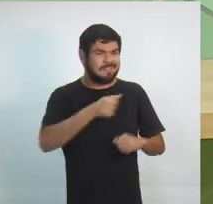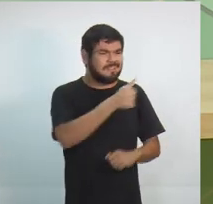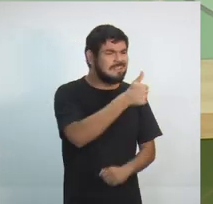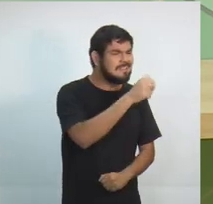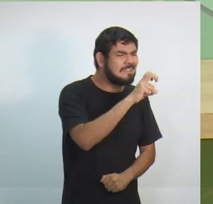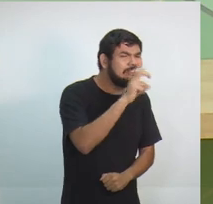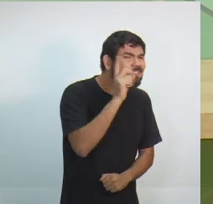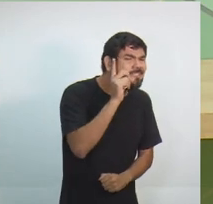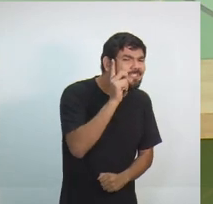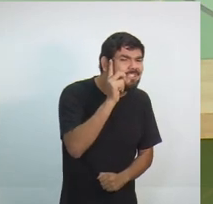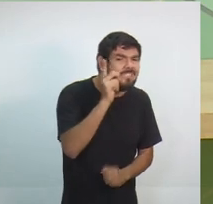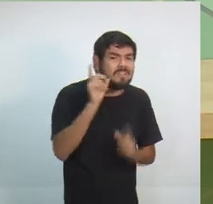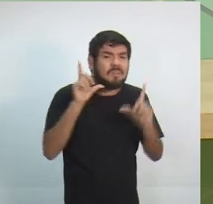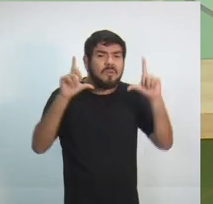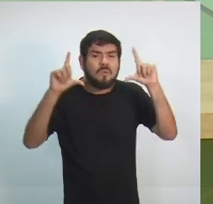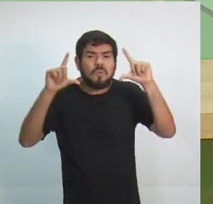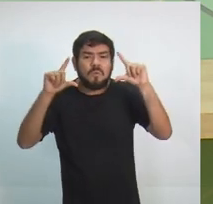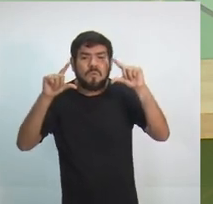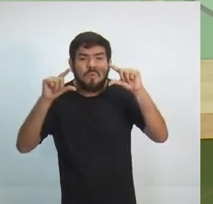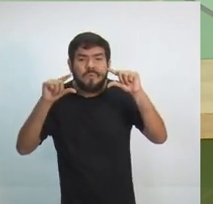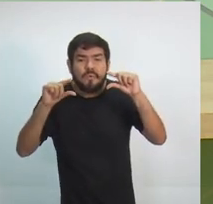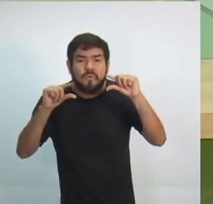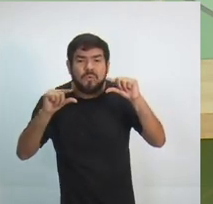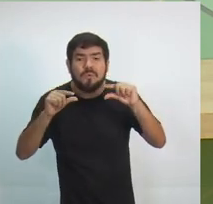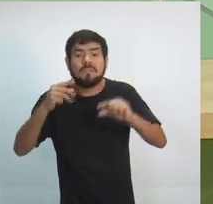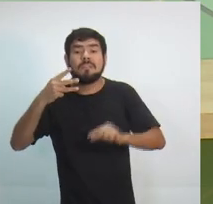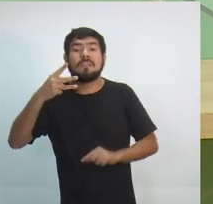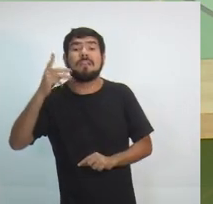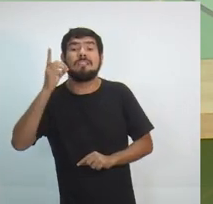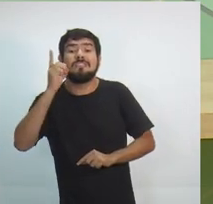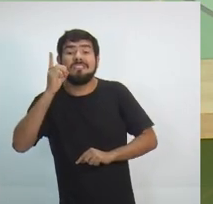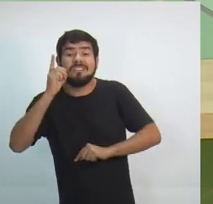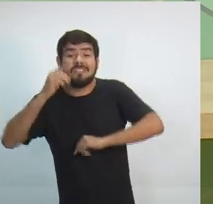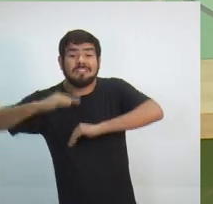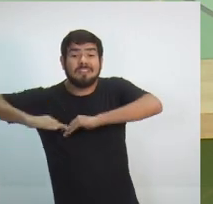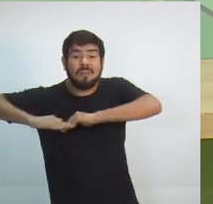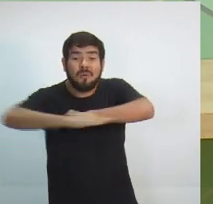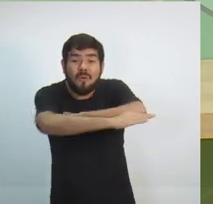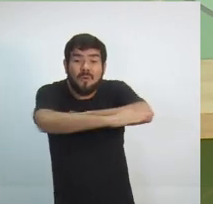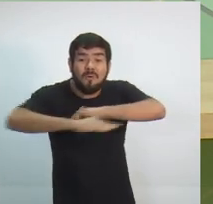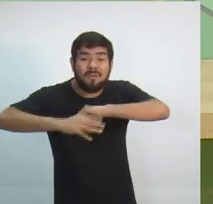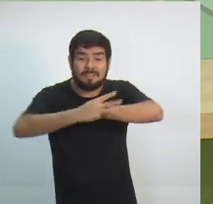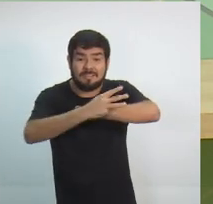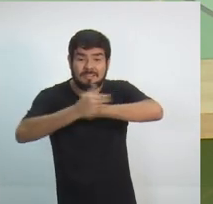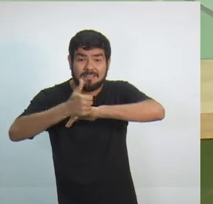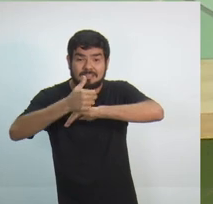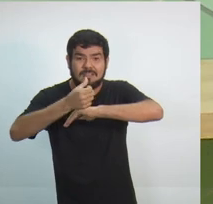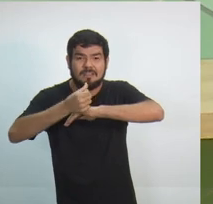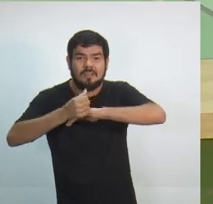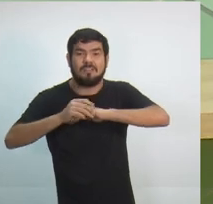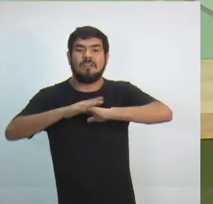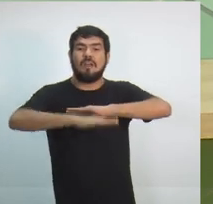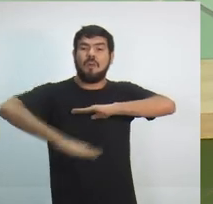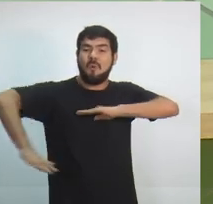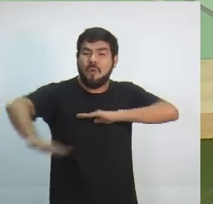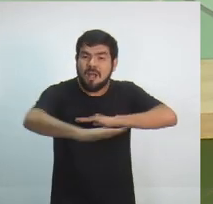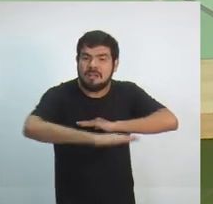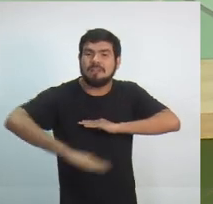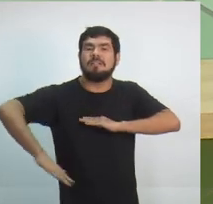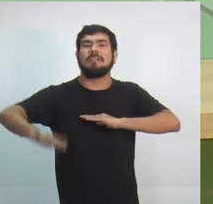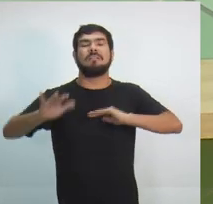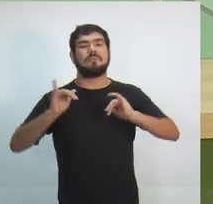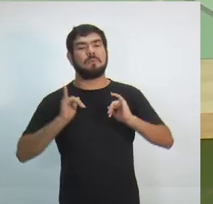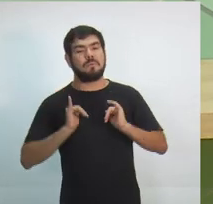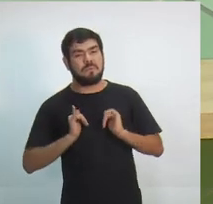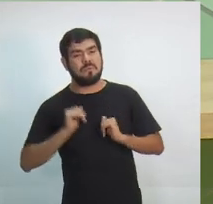aproximadamente 3 dias, diminuindo o custo amazônico. Isso cria o quê? Cria um ambiente favorável, as empresas vão ter